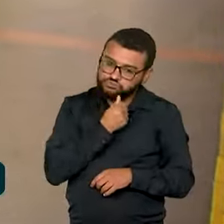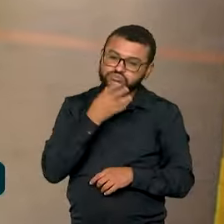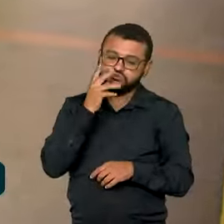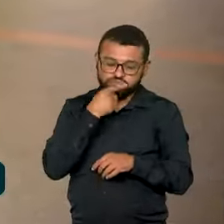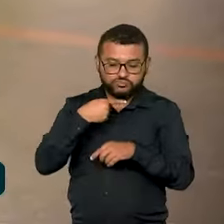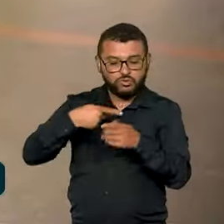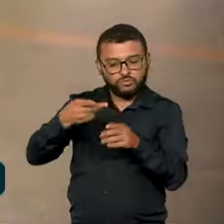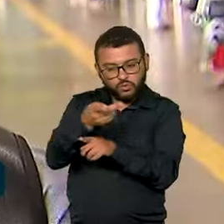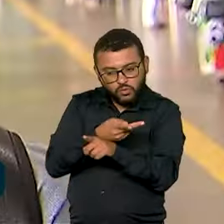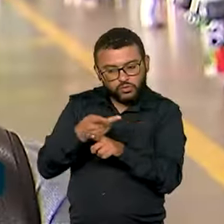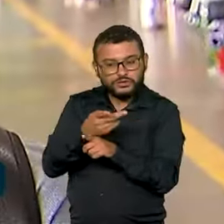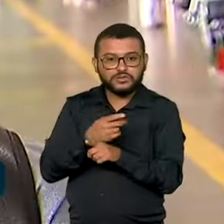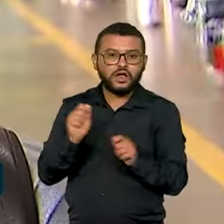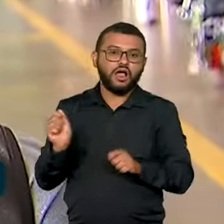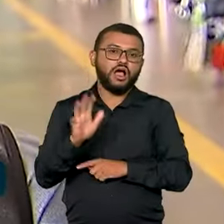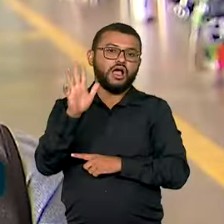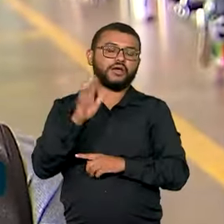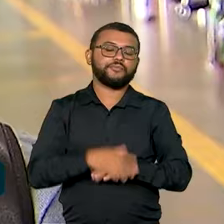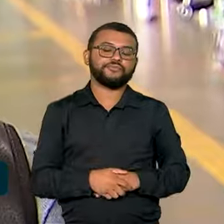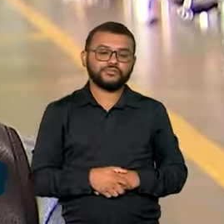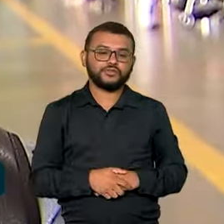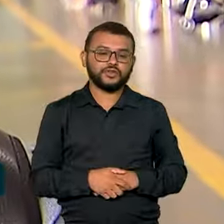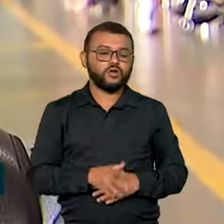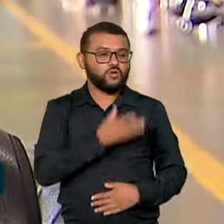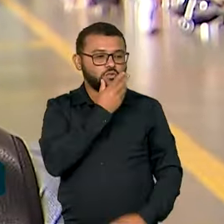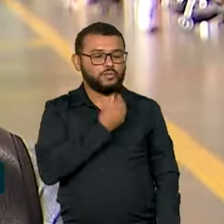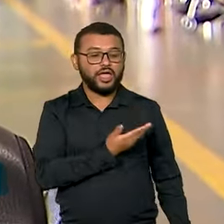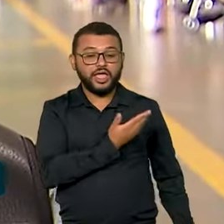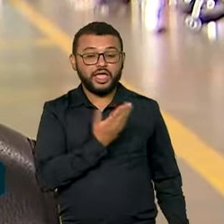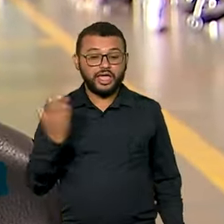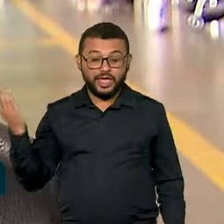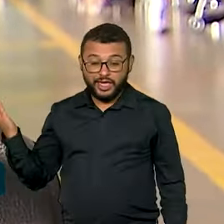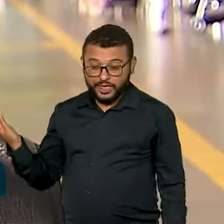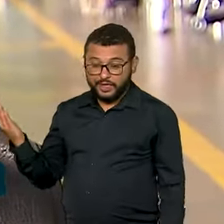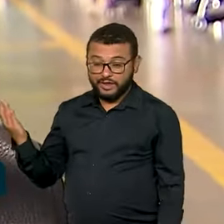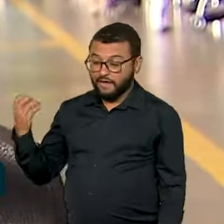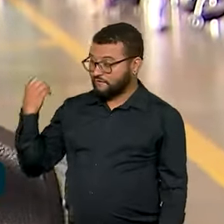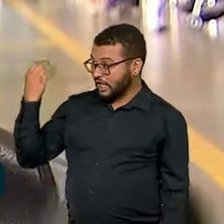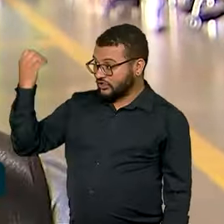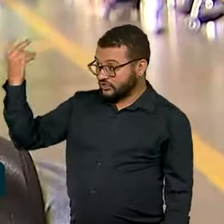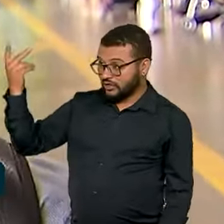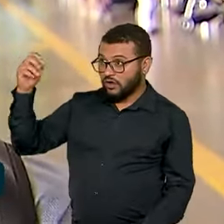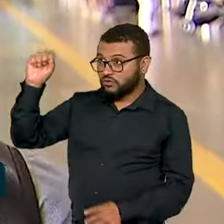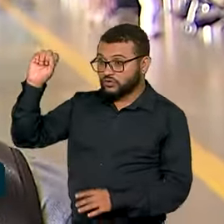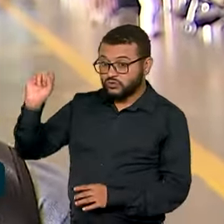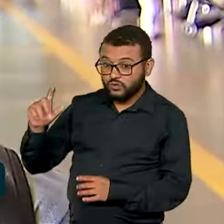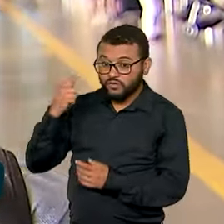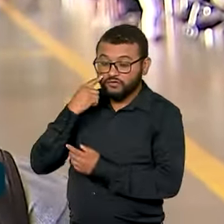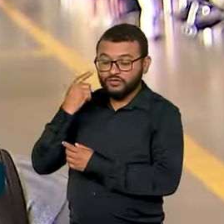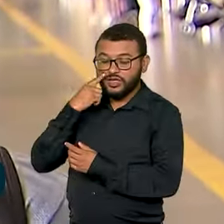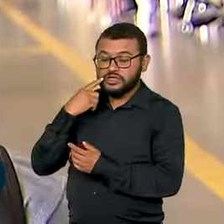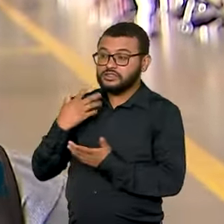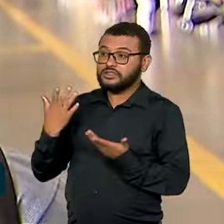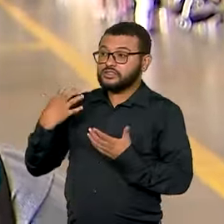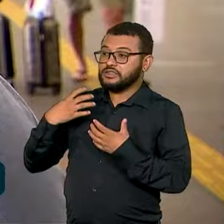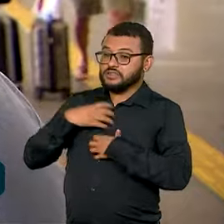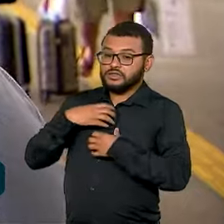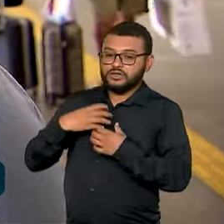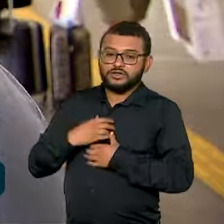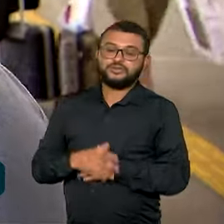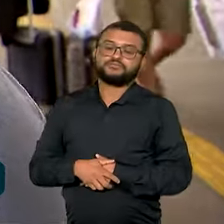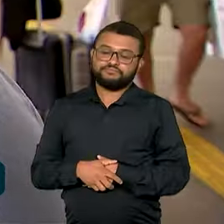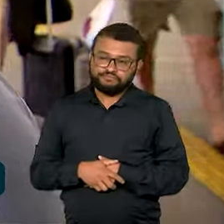Está muito caro. Indo de férias com a família para o Sul, Luciano também sentiu no bolso aumento das passagens.